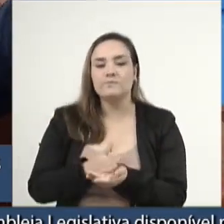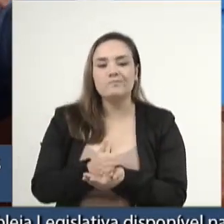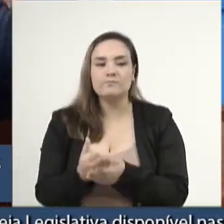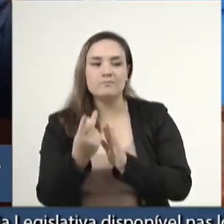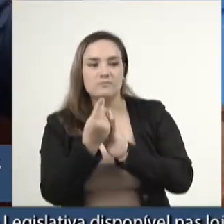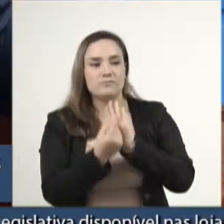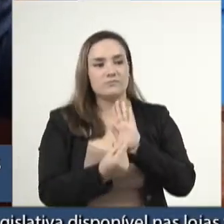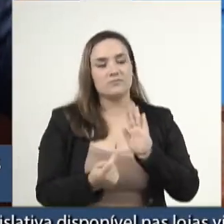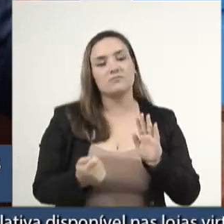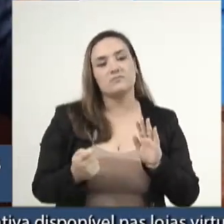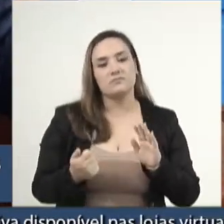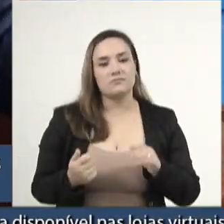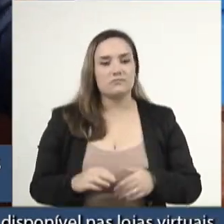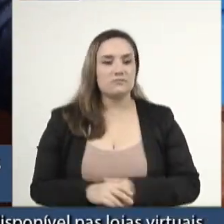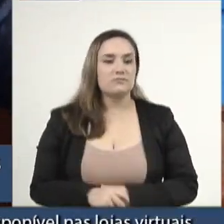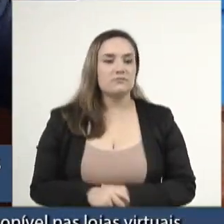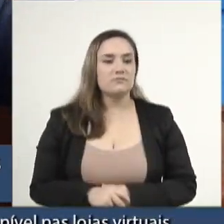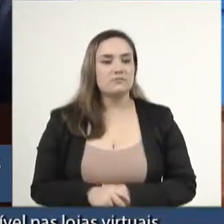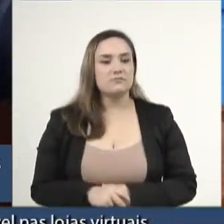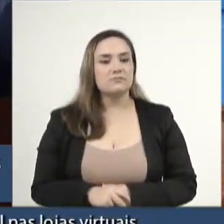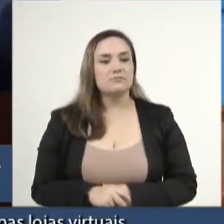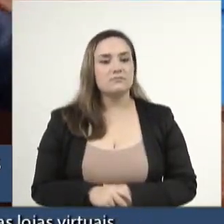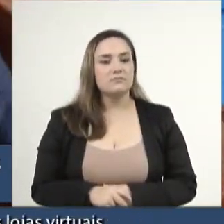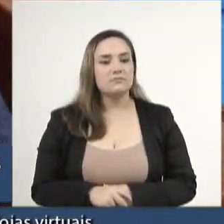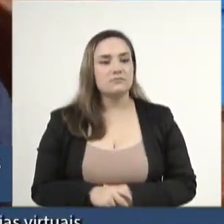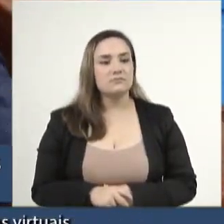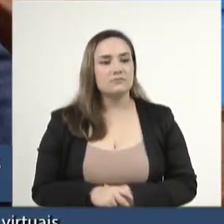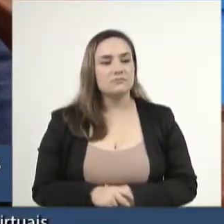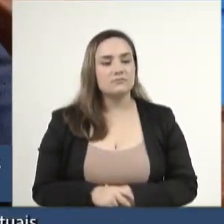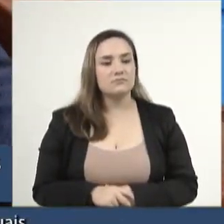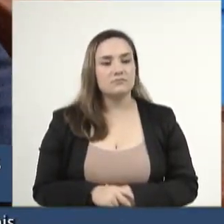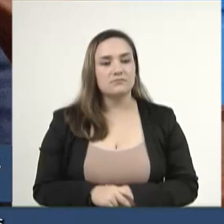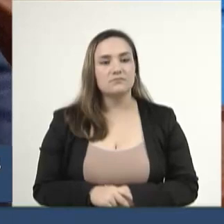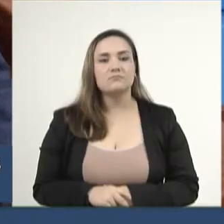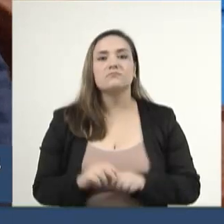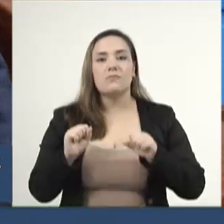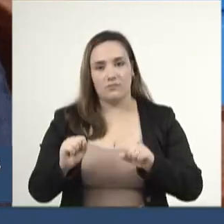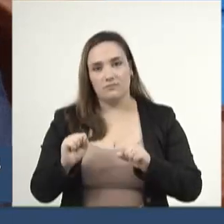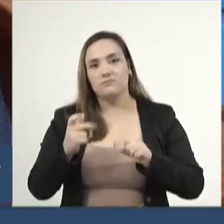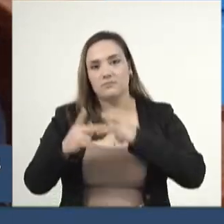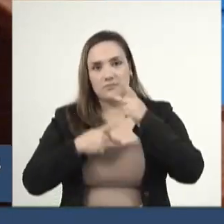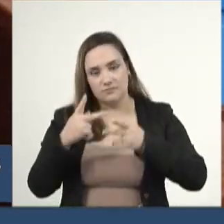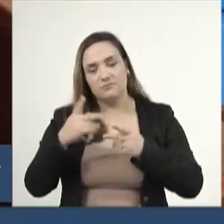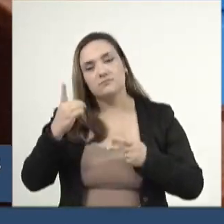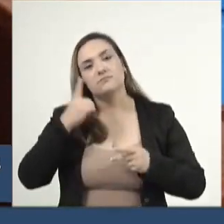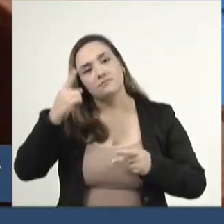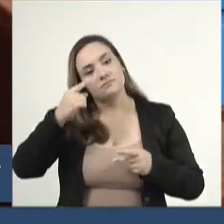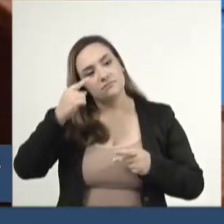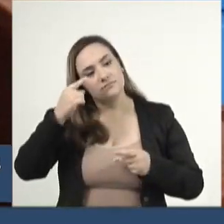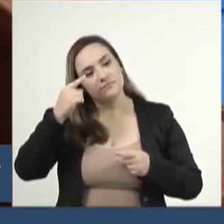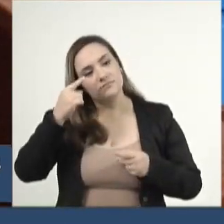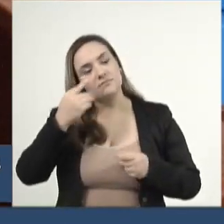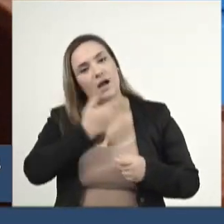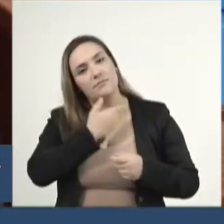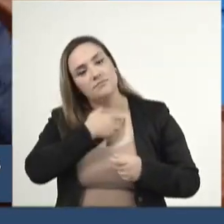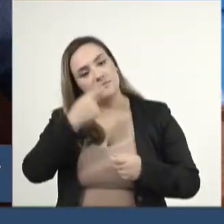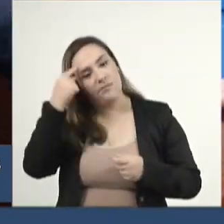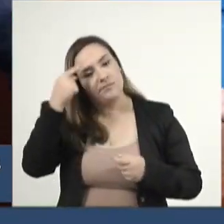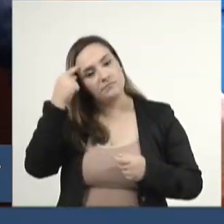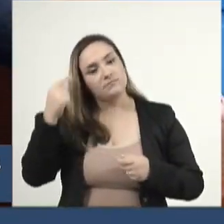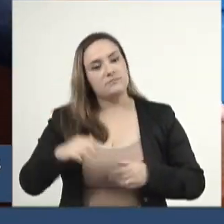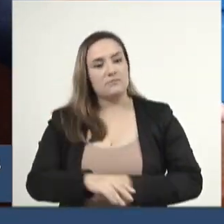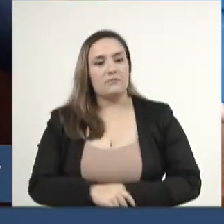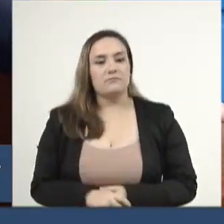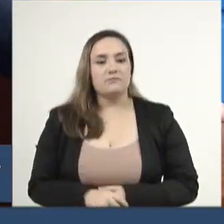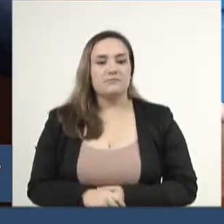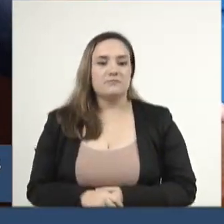deixado pelo inominável. parte, deputado? Permite uma parte? Vou permitir, deputado, companheiro Zé Teixeira.